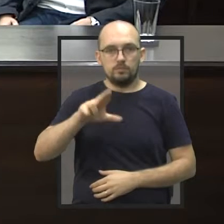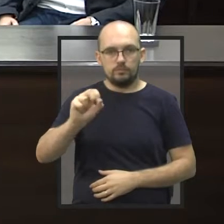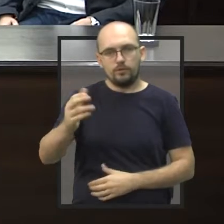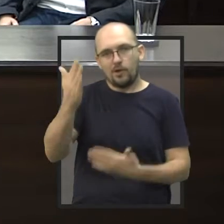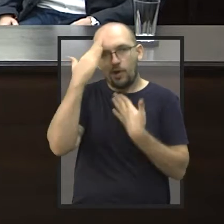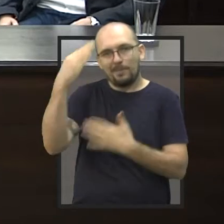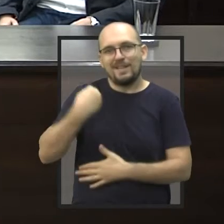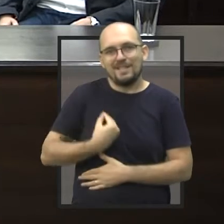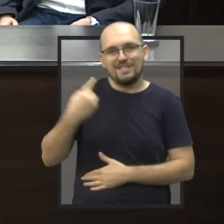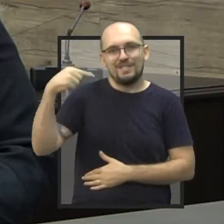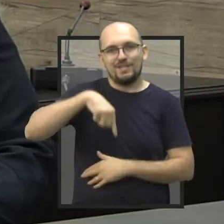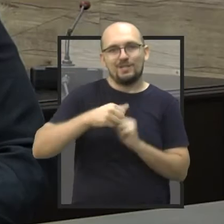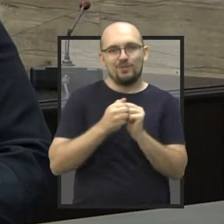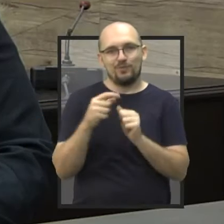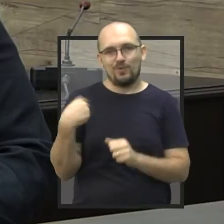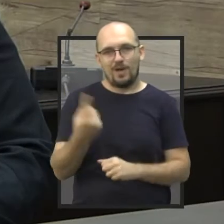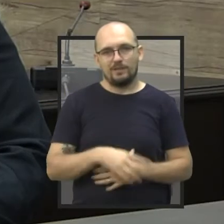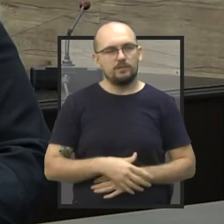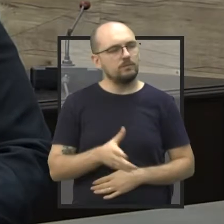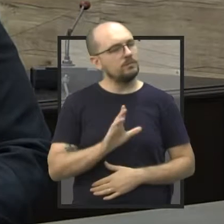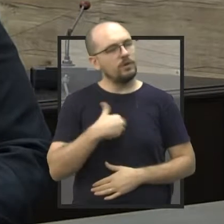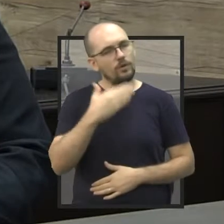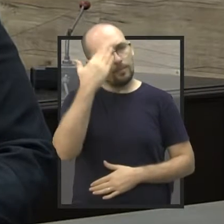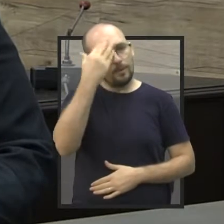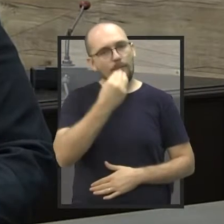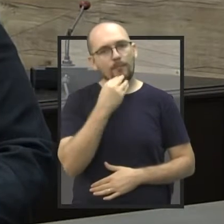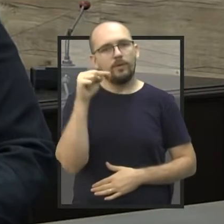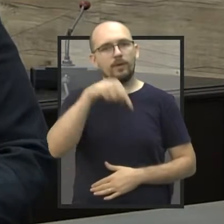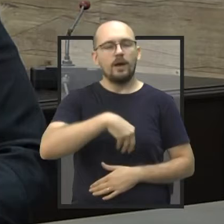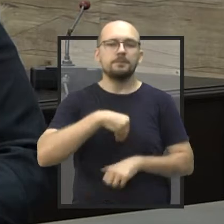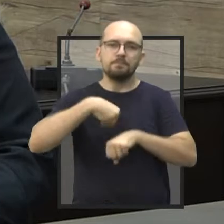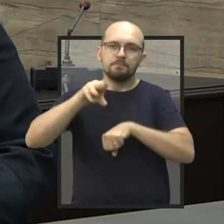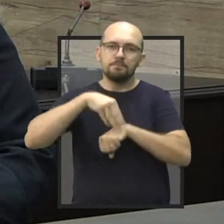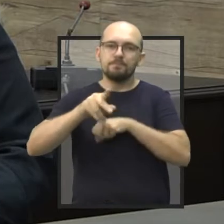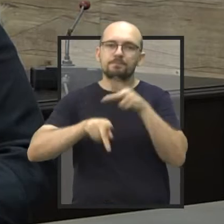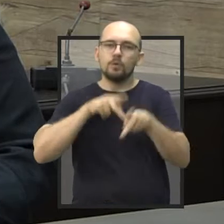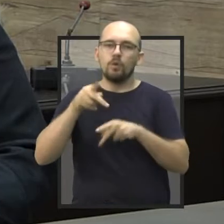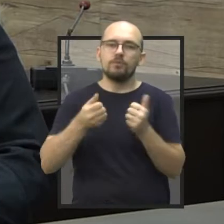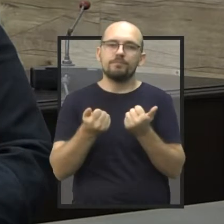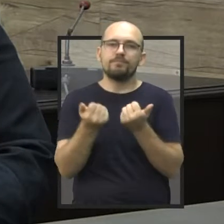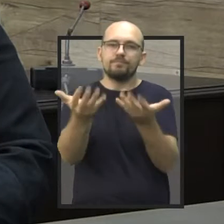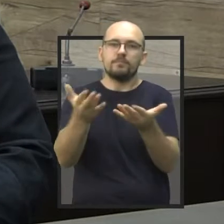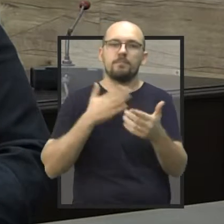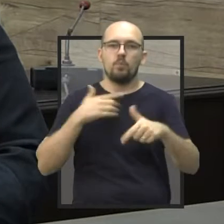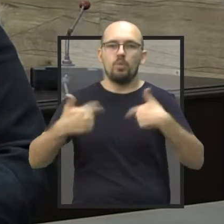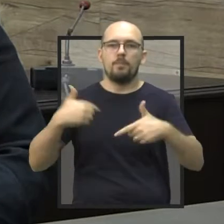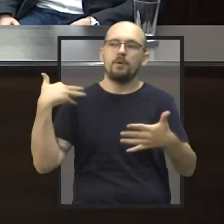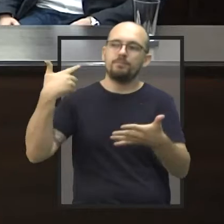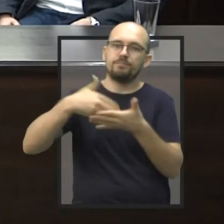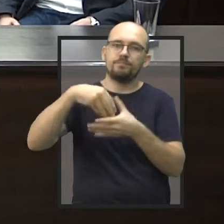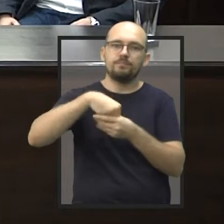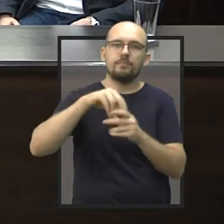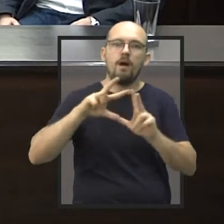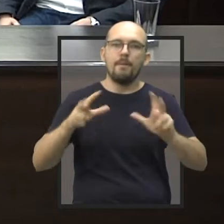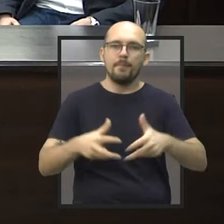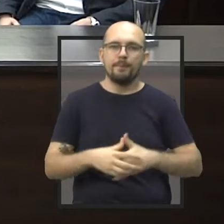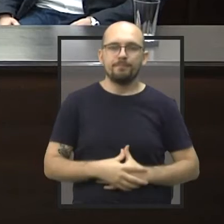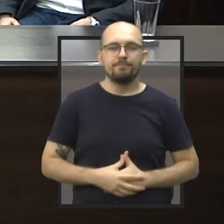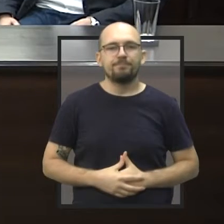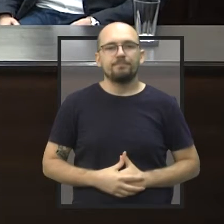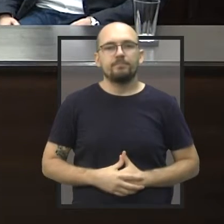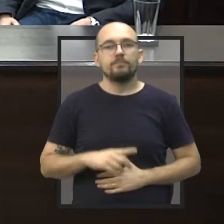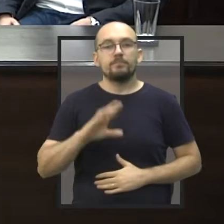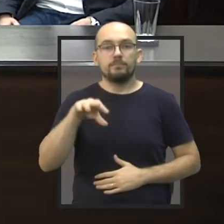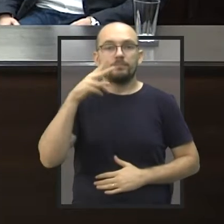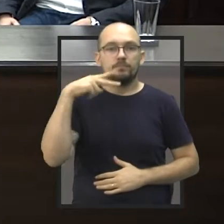pela sua presença aqui conosco, viu? Eu que agradeço mais uma vez a oportunidade de estar passando para o público os trabalhos que eu realizei na Câmara. Vereador, a gente começa esse